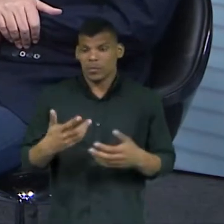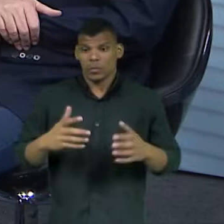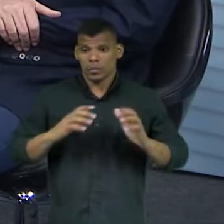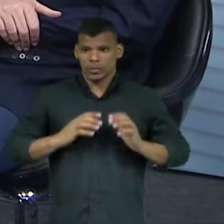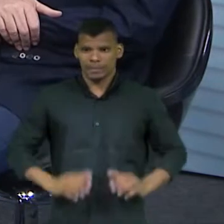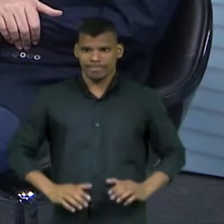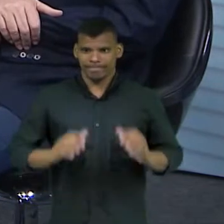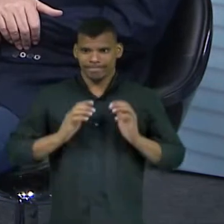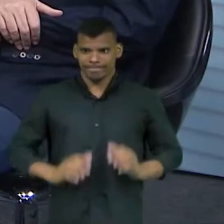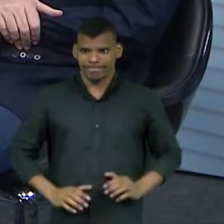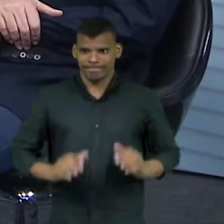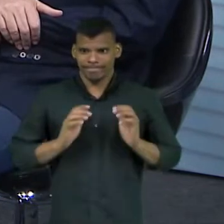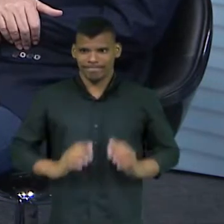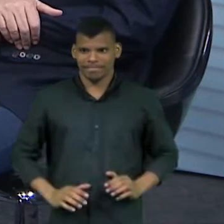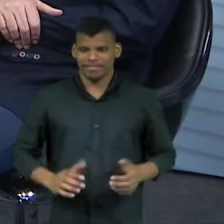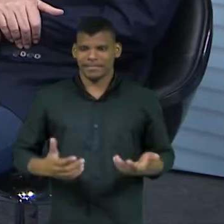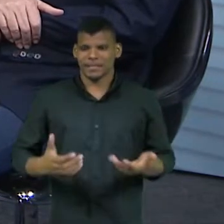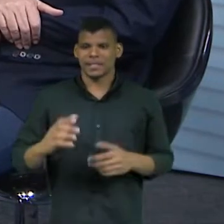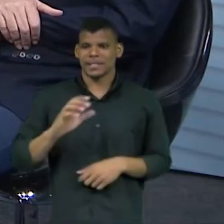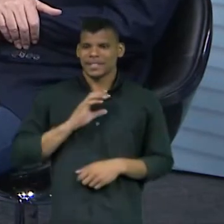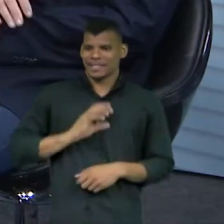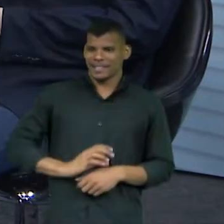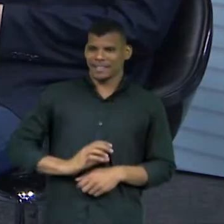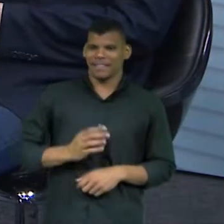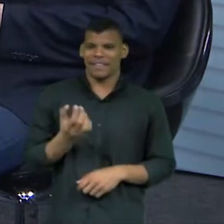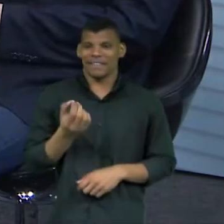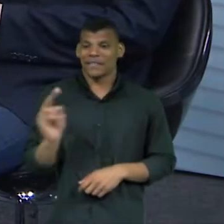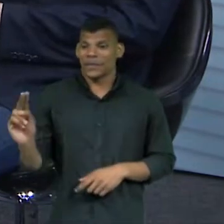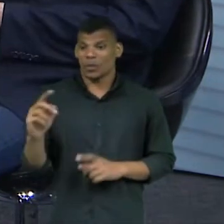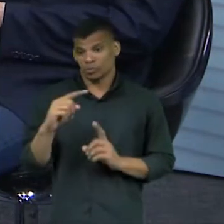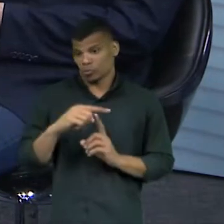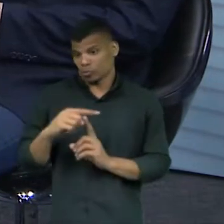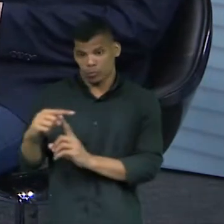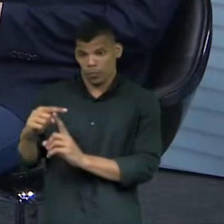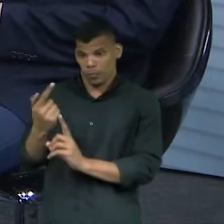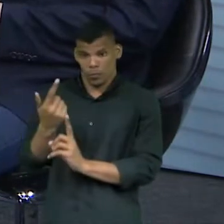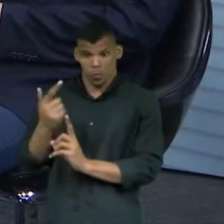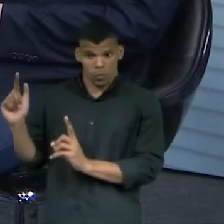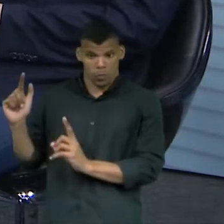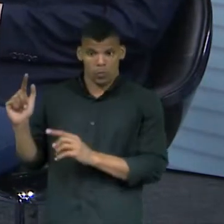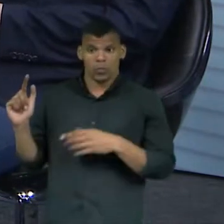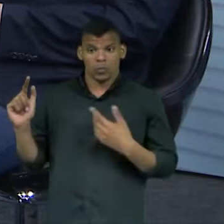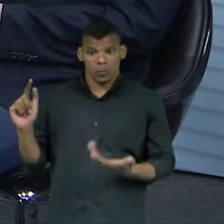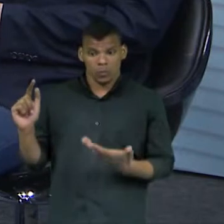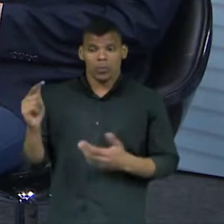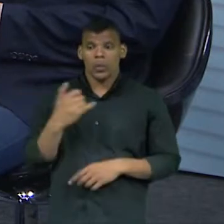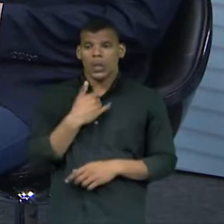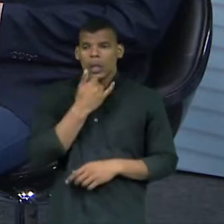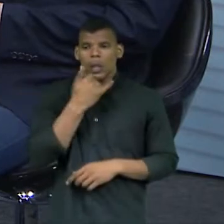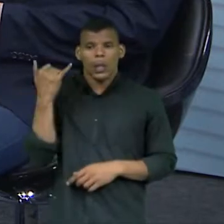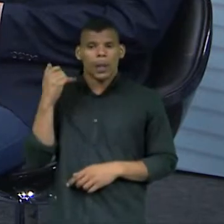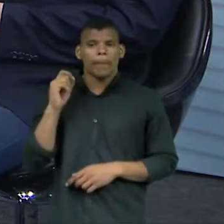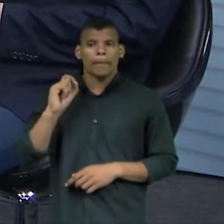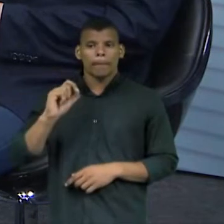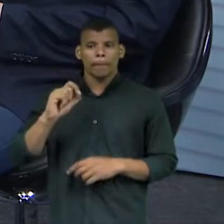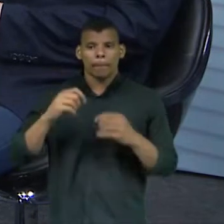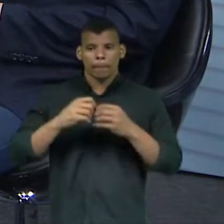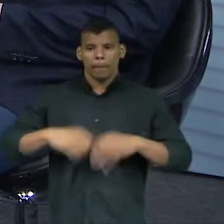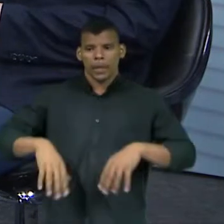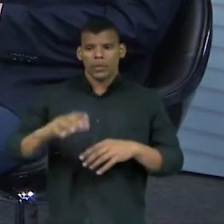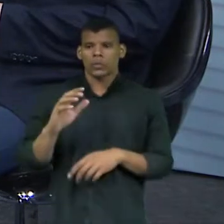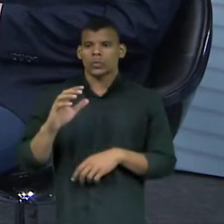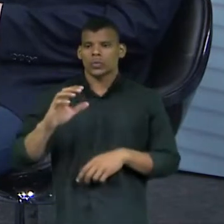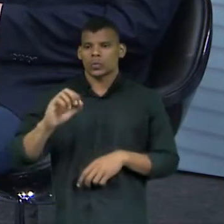ter sanções de natureza cível ou de outros tipos, porque dependendo da conduta e dependendo do prejuízo que essa